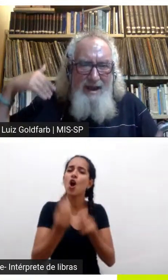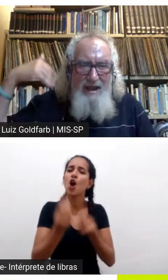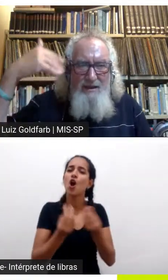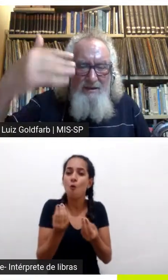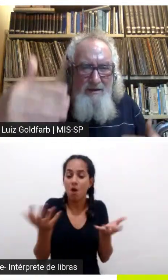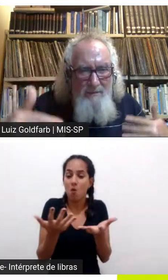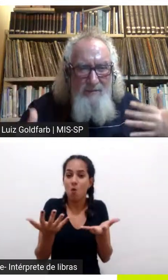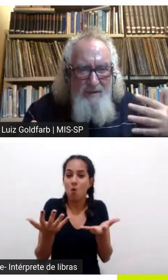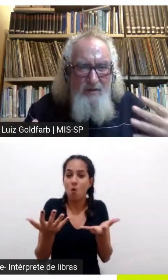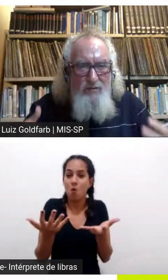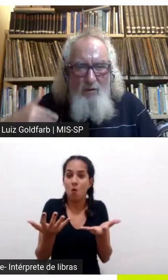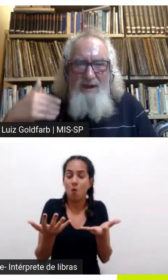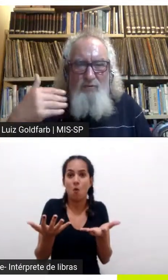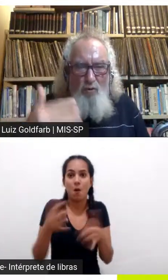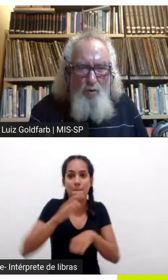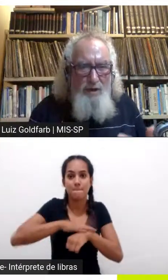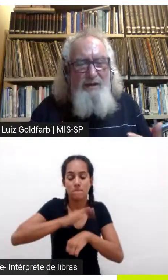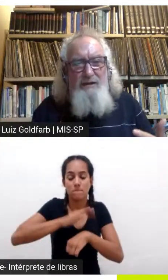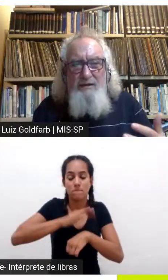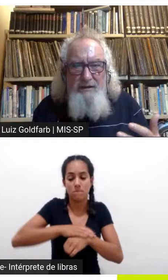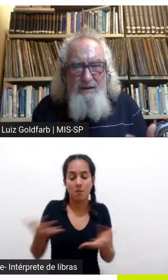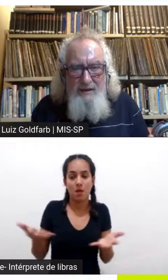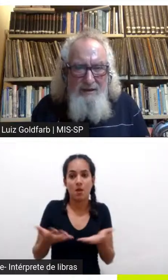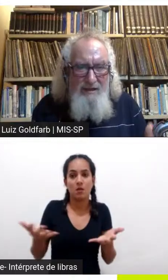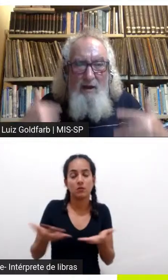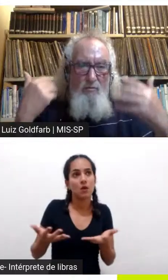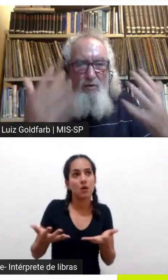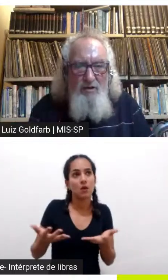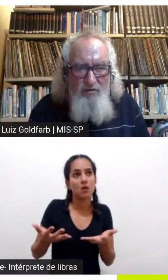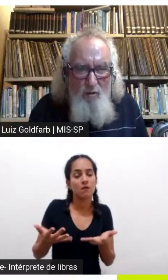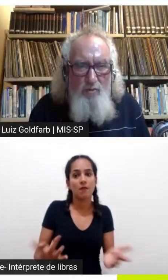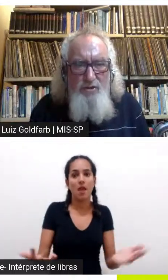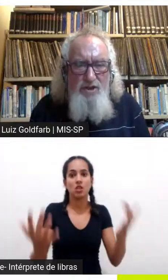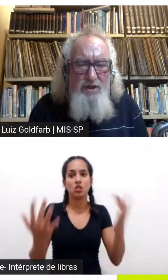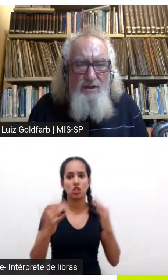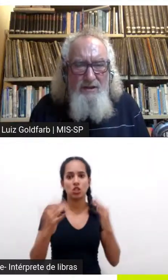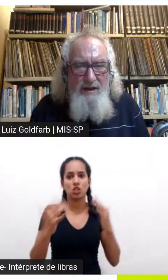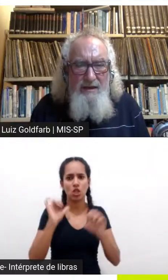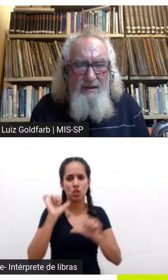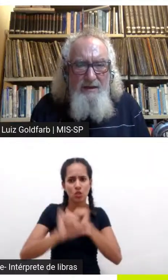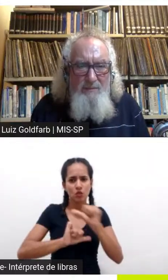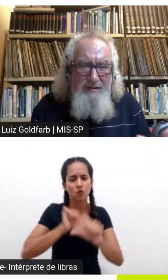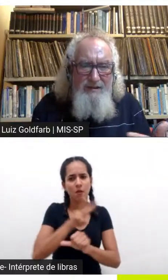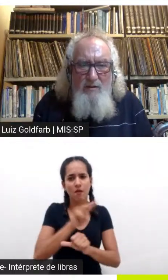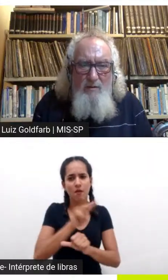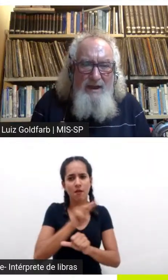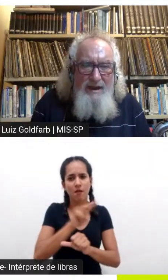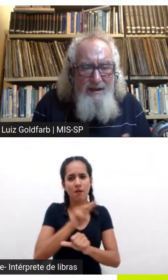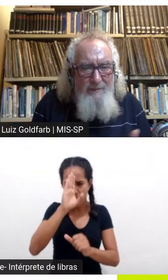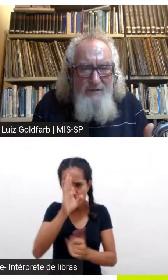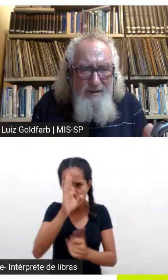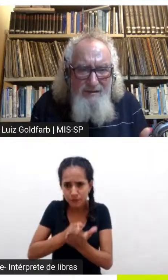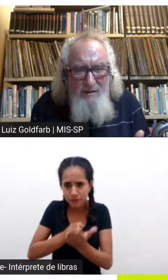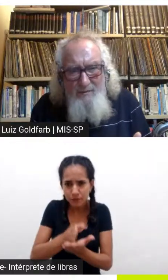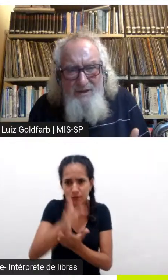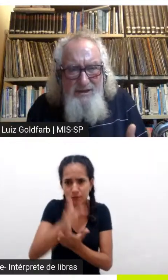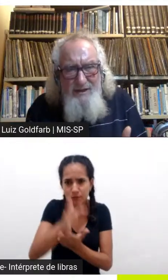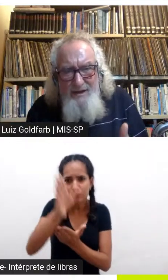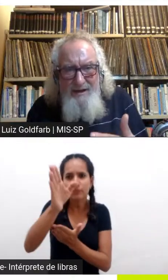tem uma maré transformadora que dá um horizonte né e parece que tem uma maré